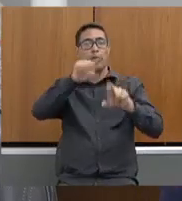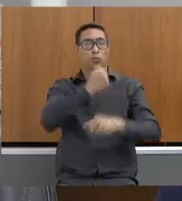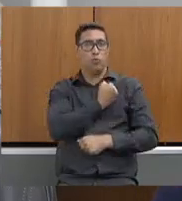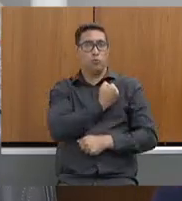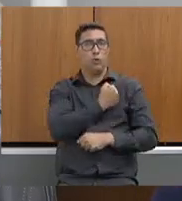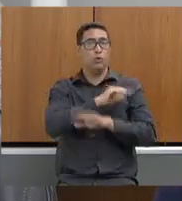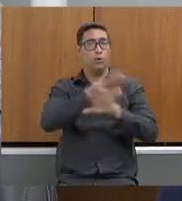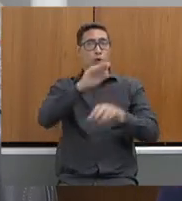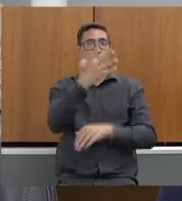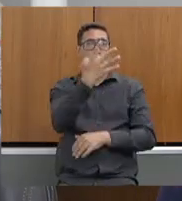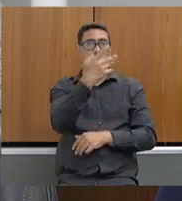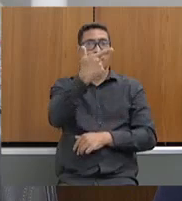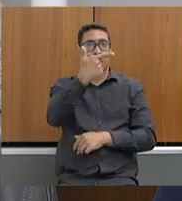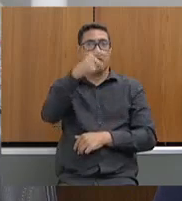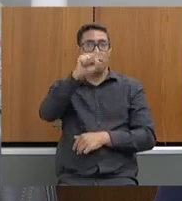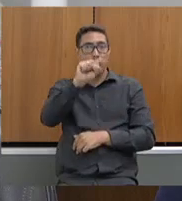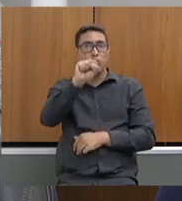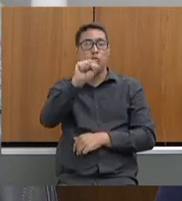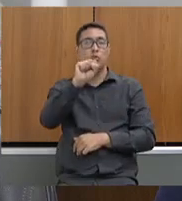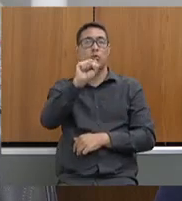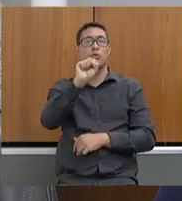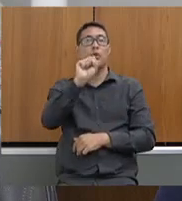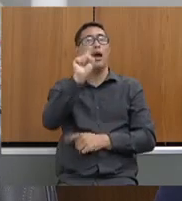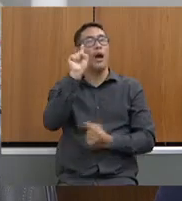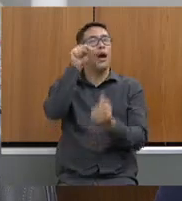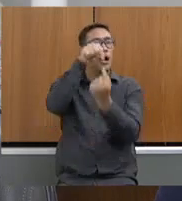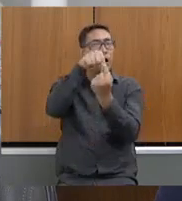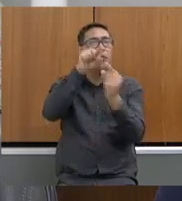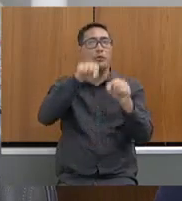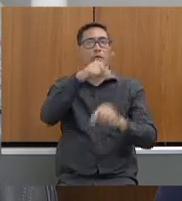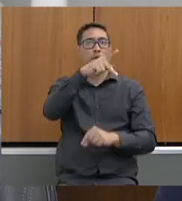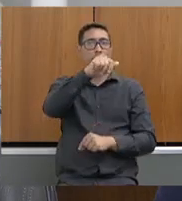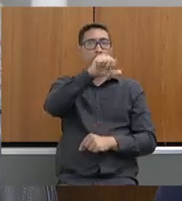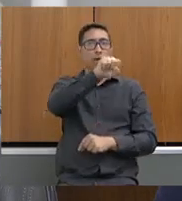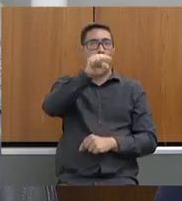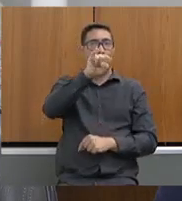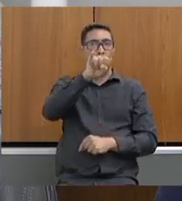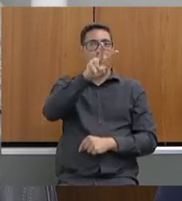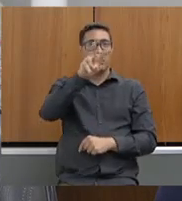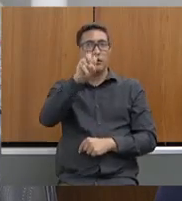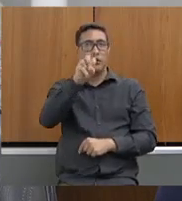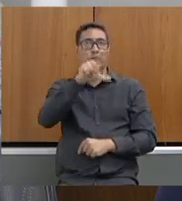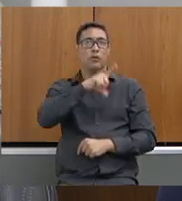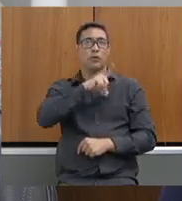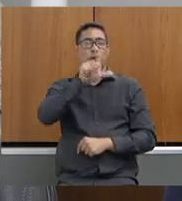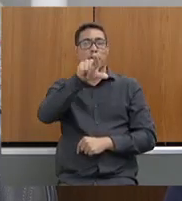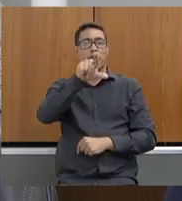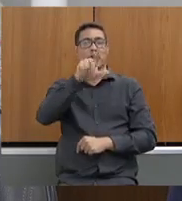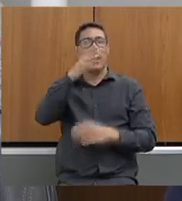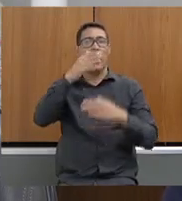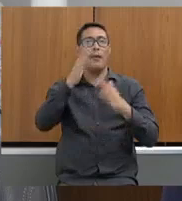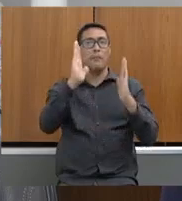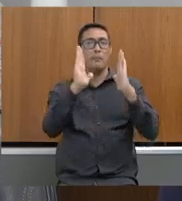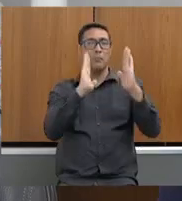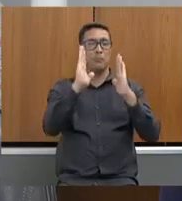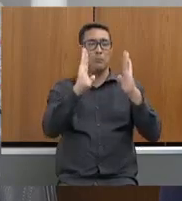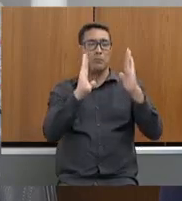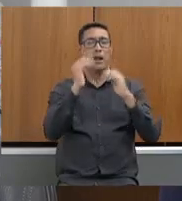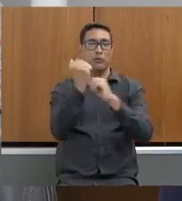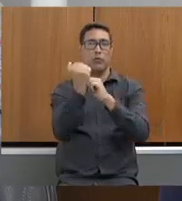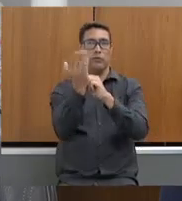428 são considerados de fato passivo, porque estão fora do prazo. Então, esses 1